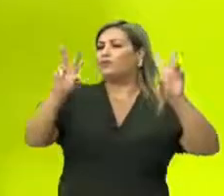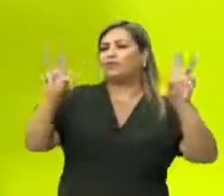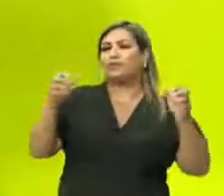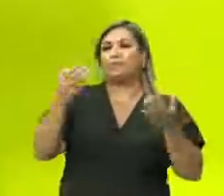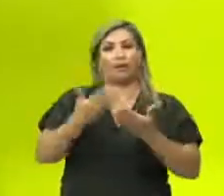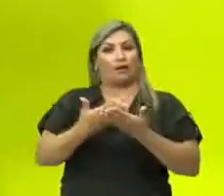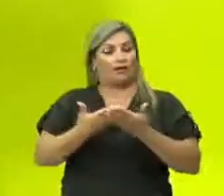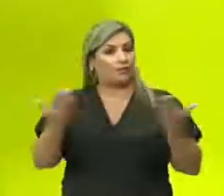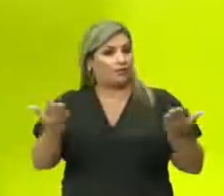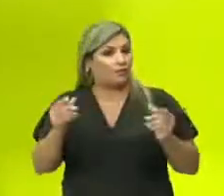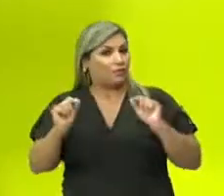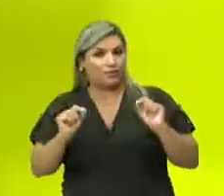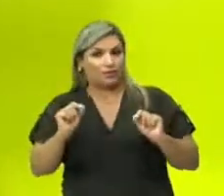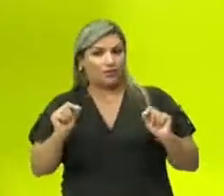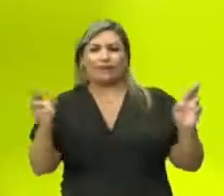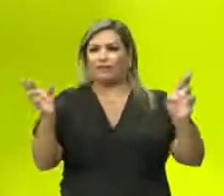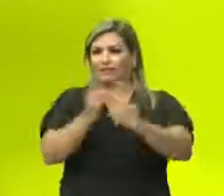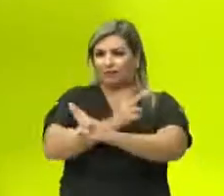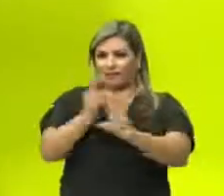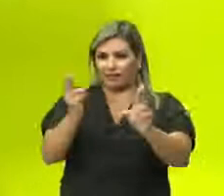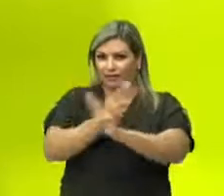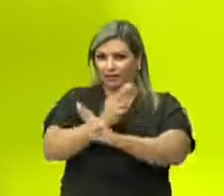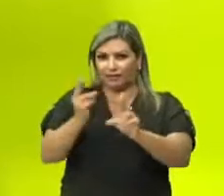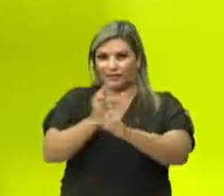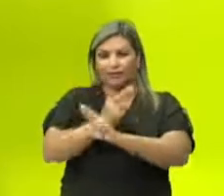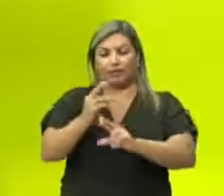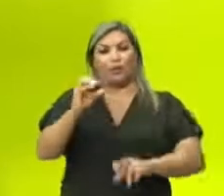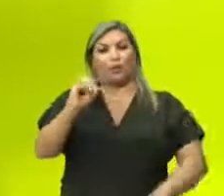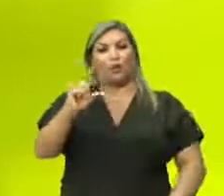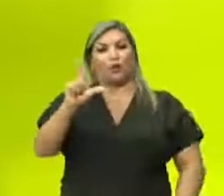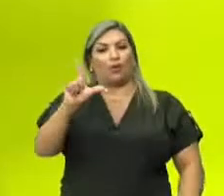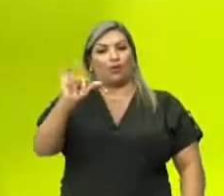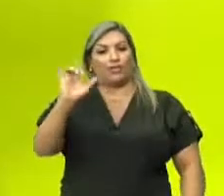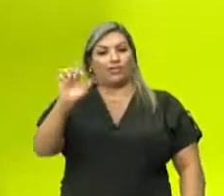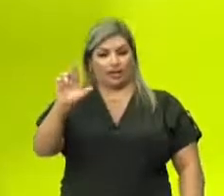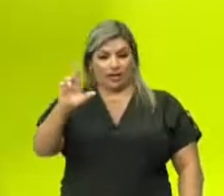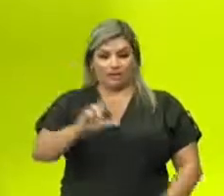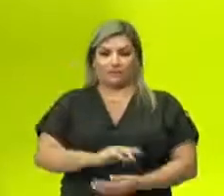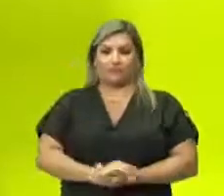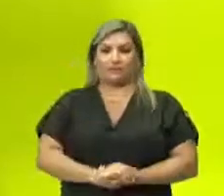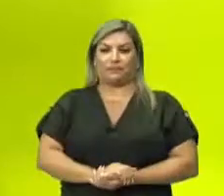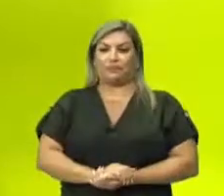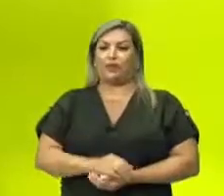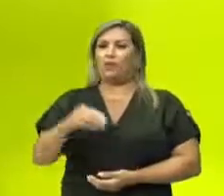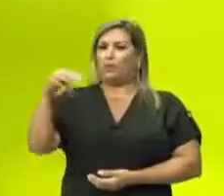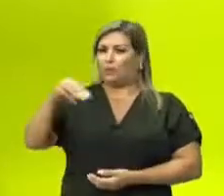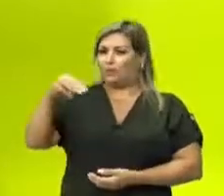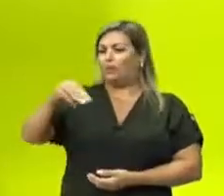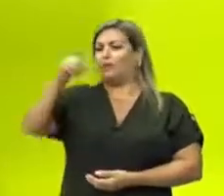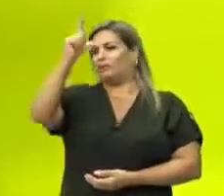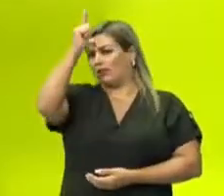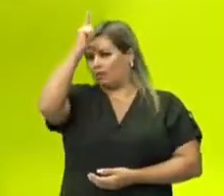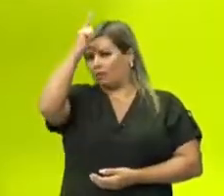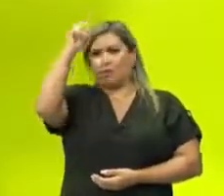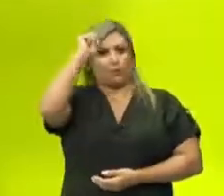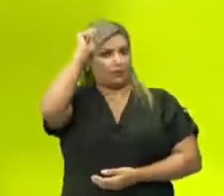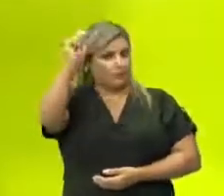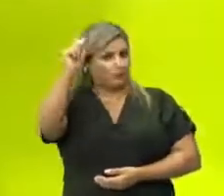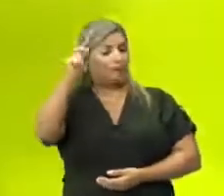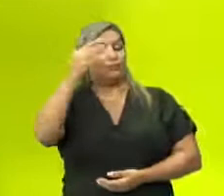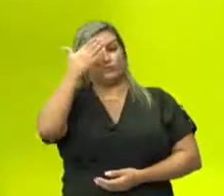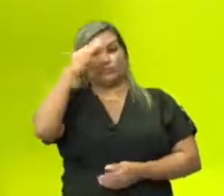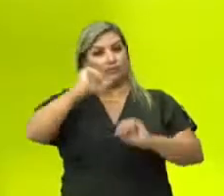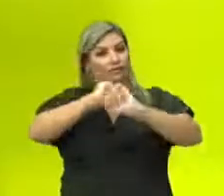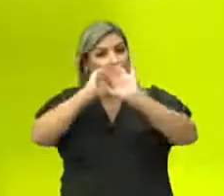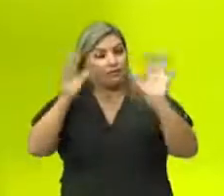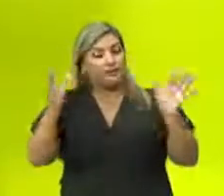aula de hoje é Relação de Euler, um matemático alemão. Muito importante, a gente vai